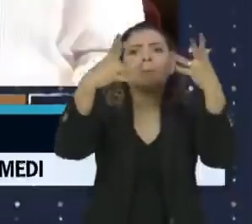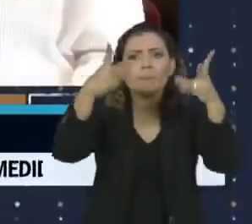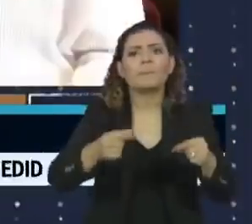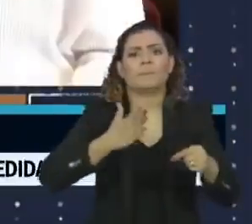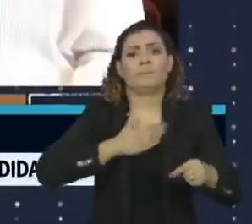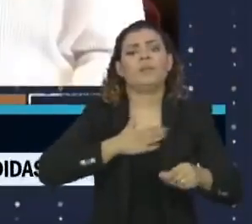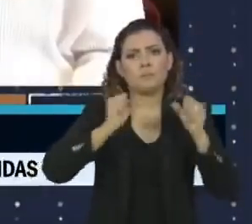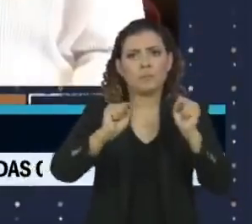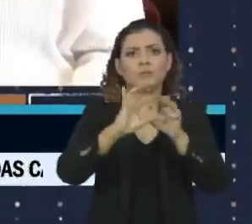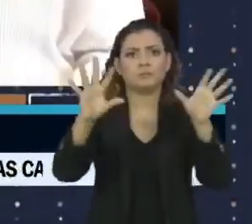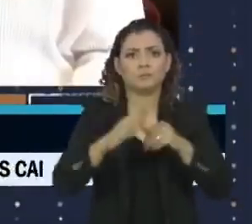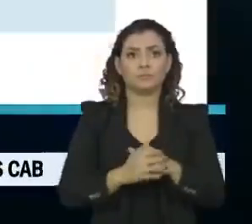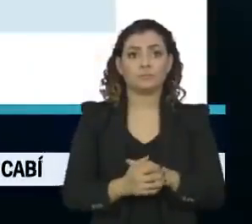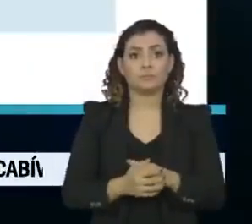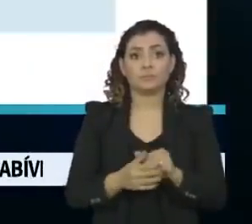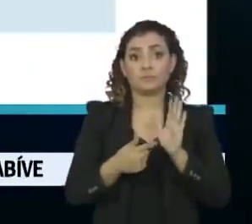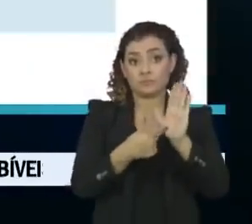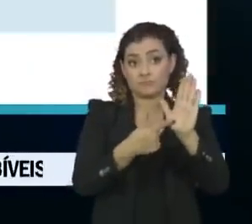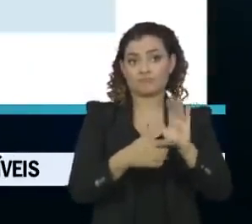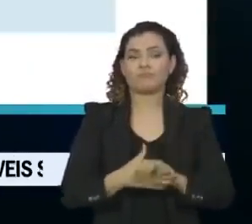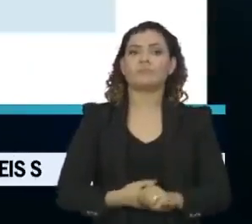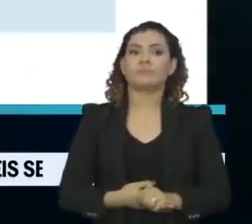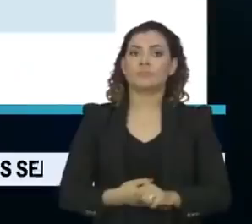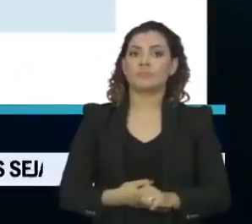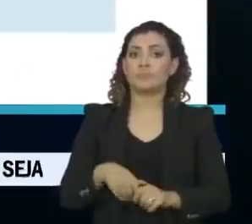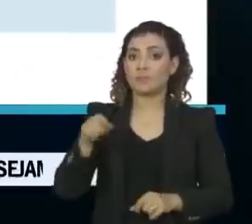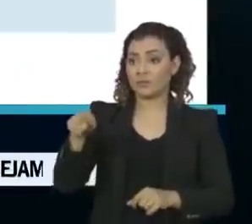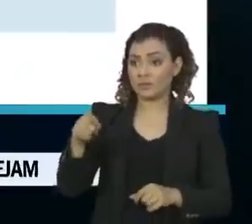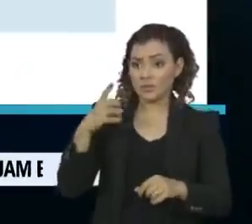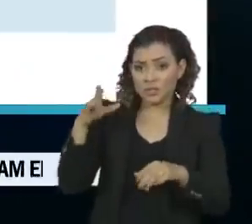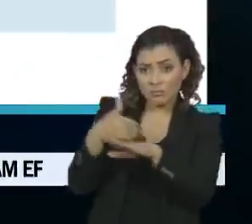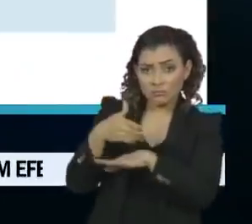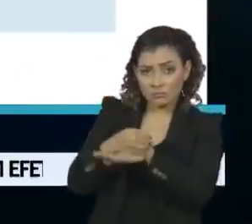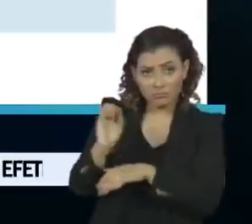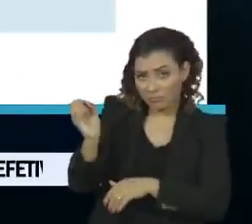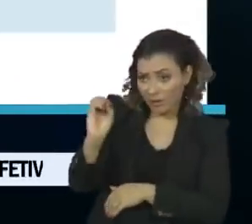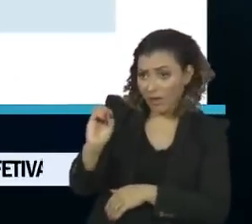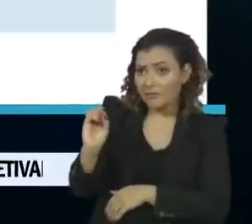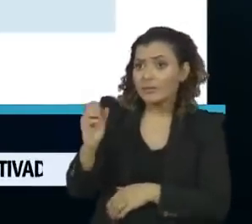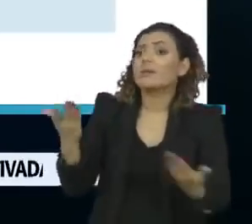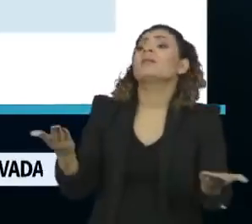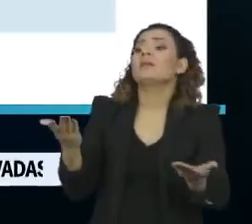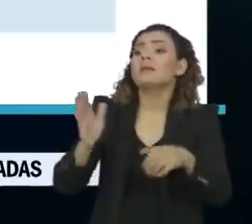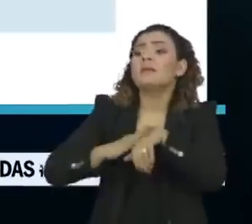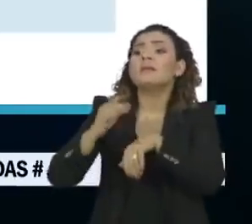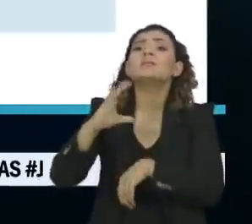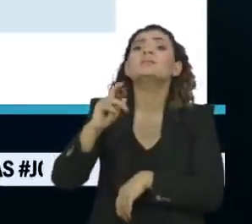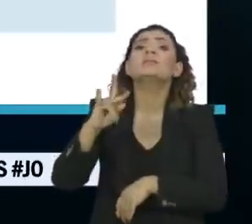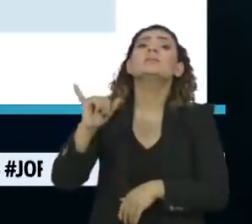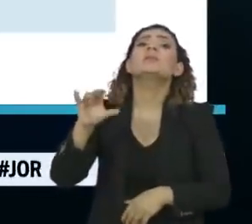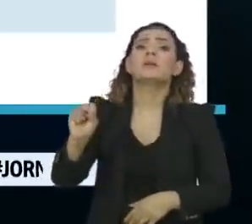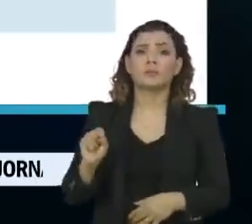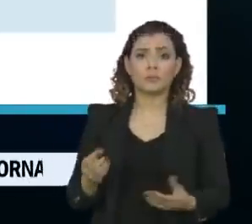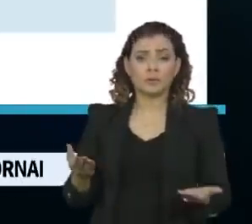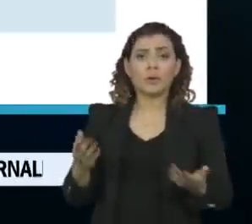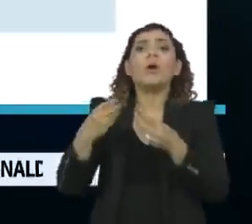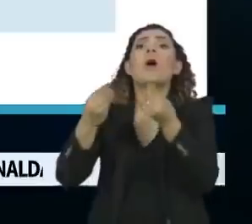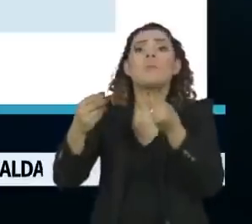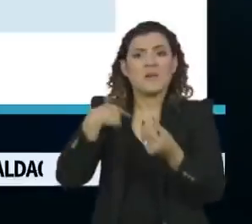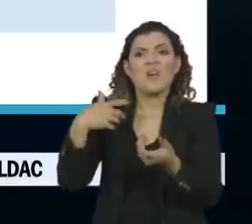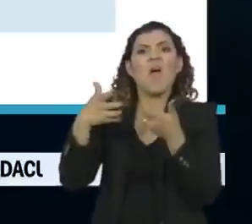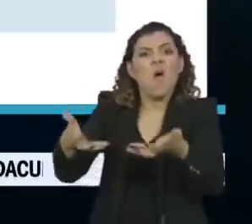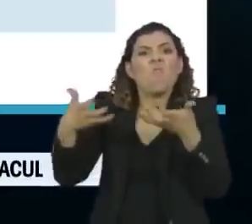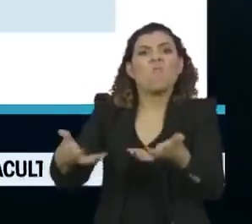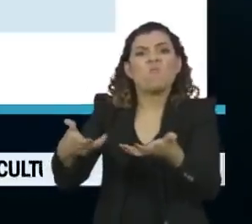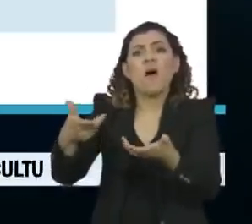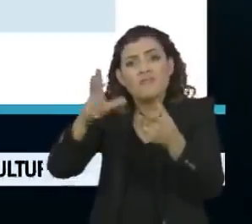parte, né? E Cajuru fez isso. Antes de você não participar, der a canalhada lá do Rondôs Rodrigues vai participar e vai começar a encher o saco.